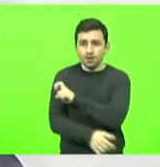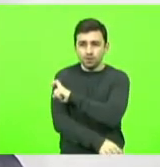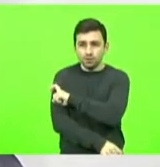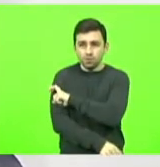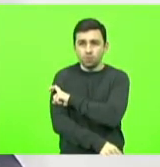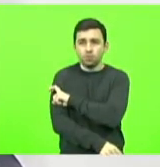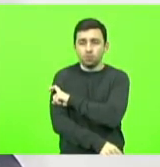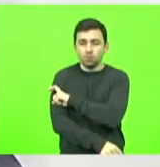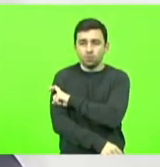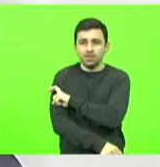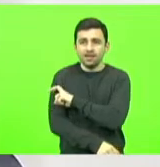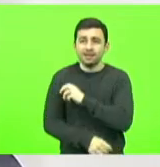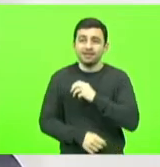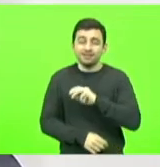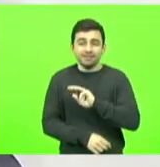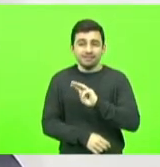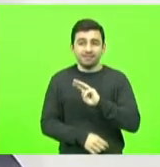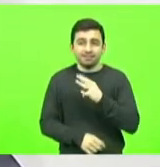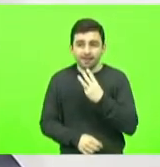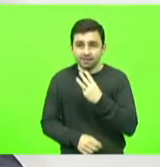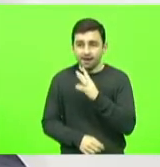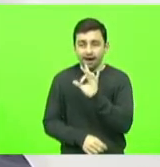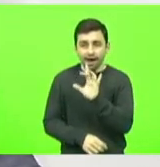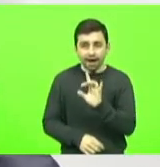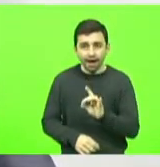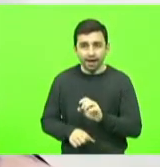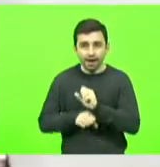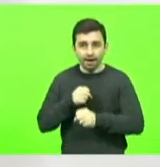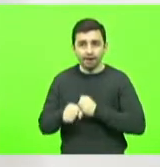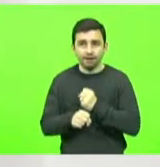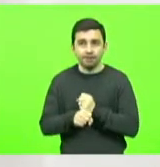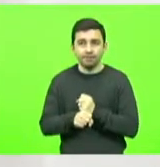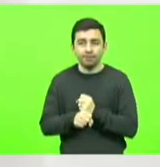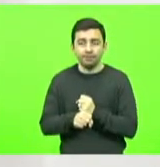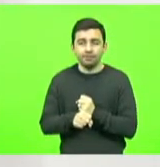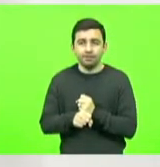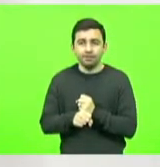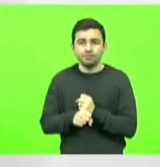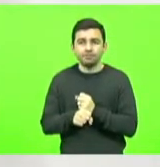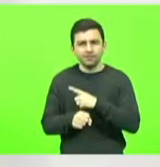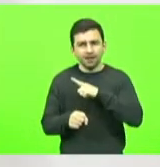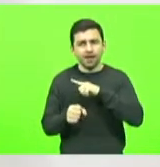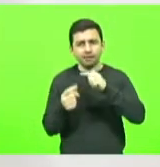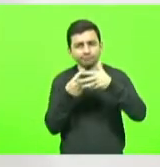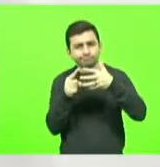três de cada ano, com base nos critérios